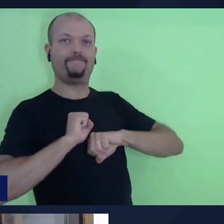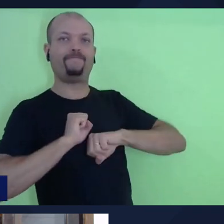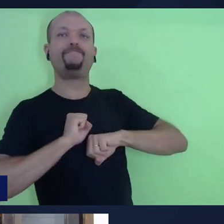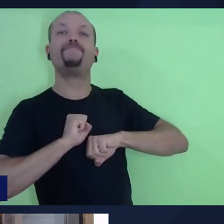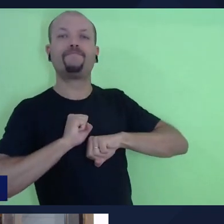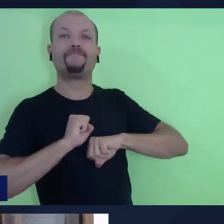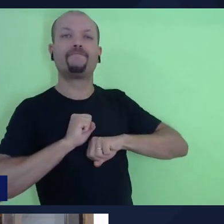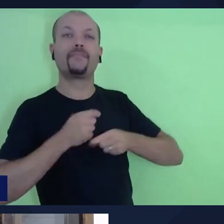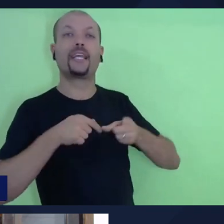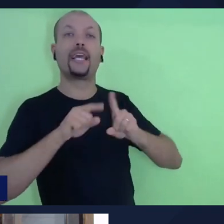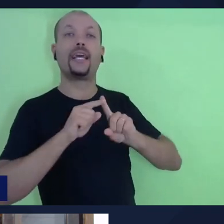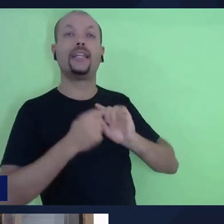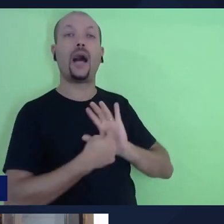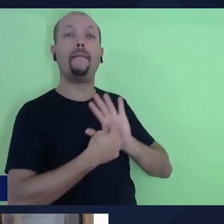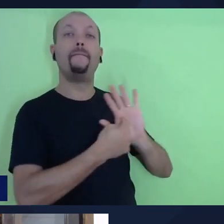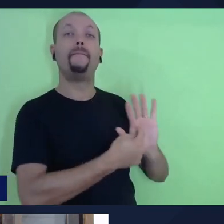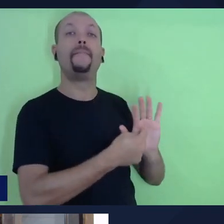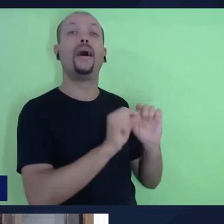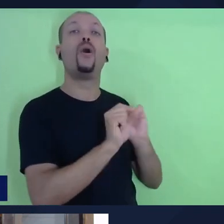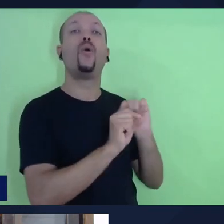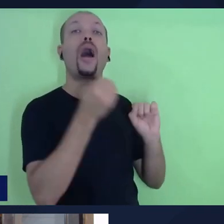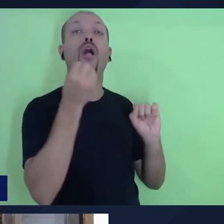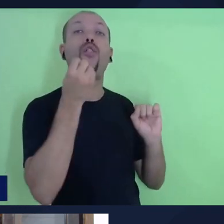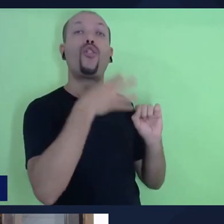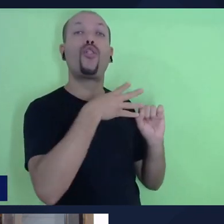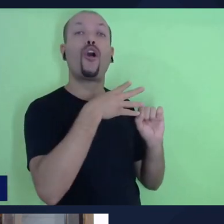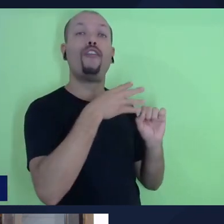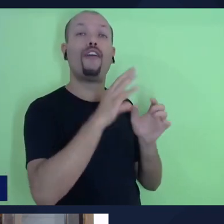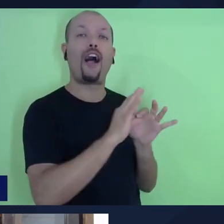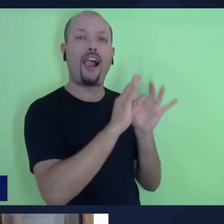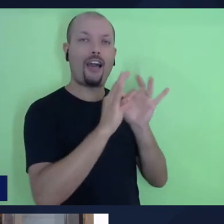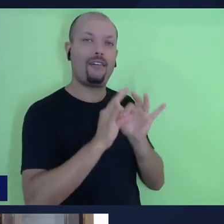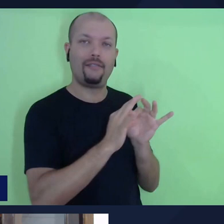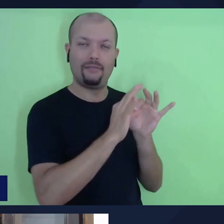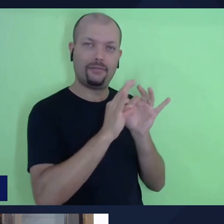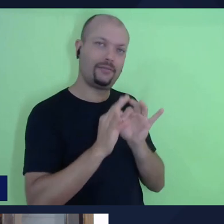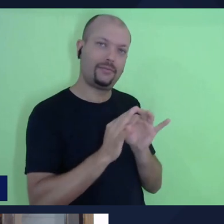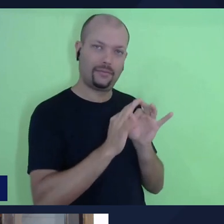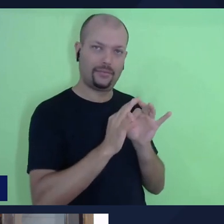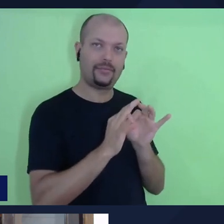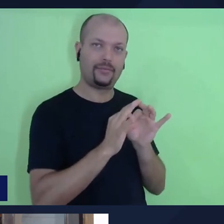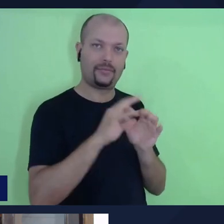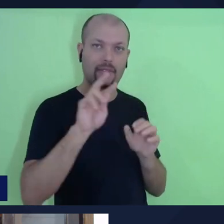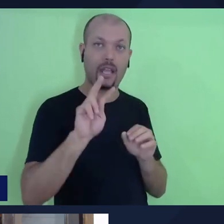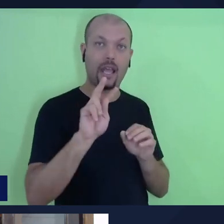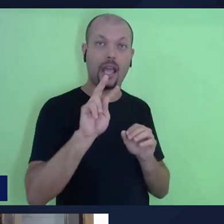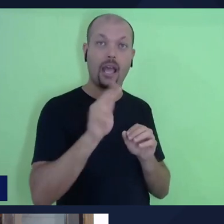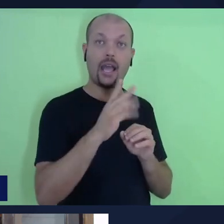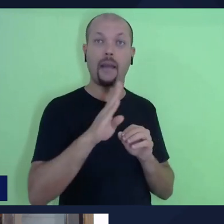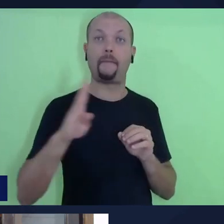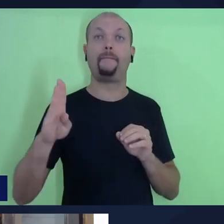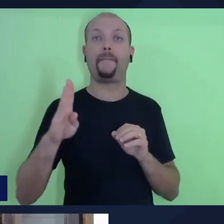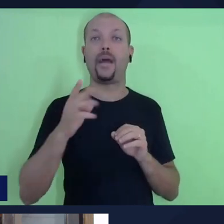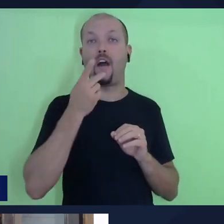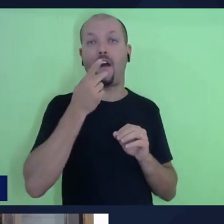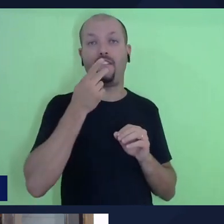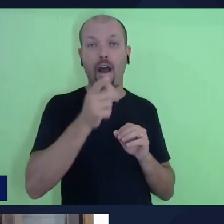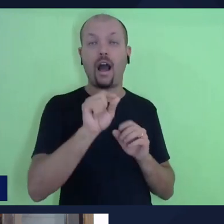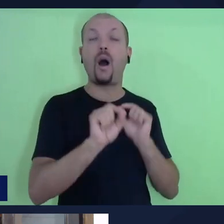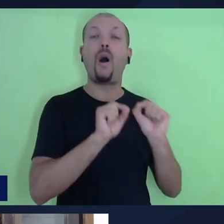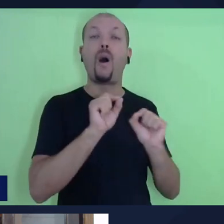apresenta para nós uma nova aliança baseada no que Hebreus vai dizer como um sangue que é